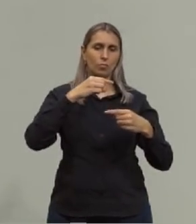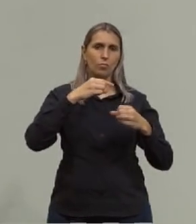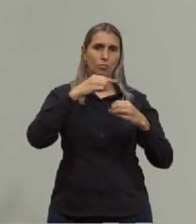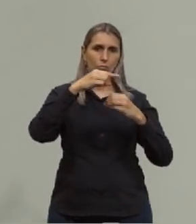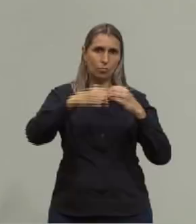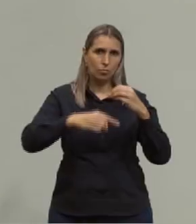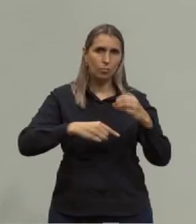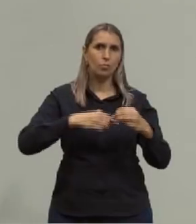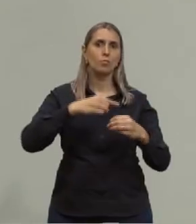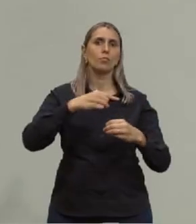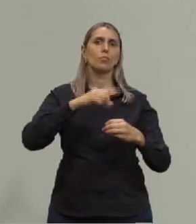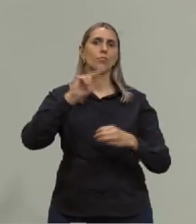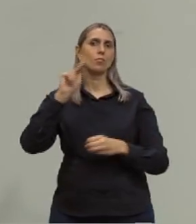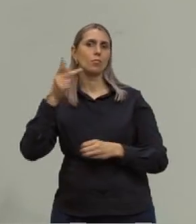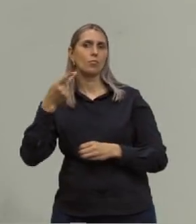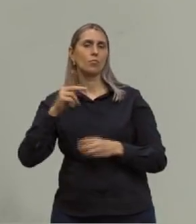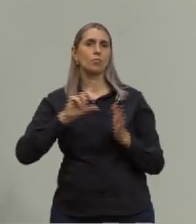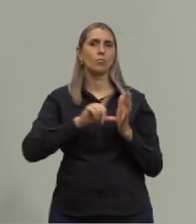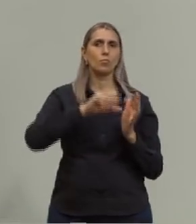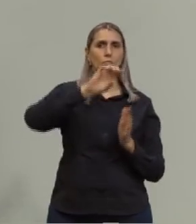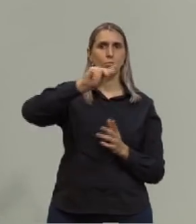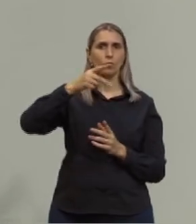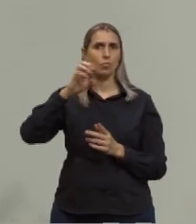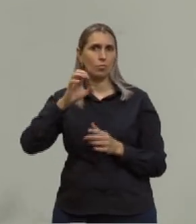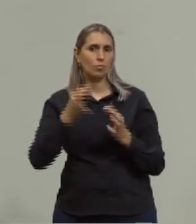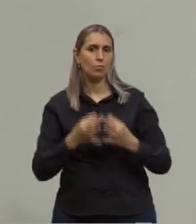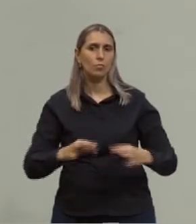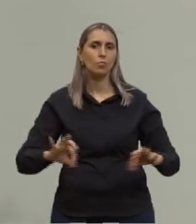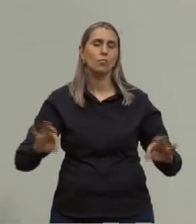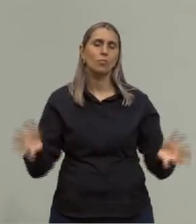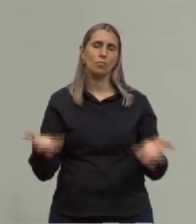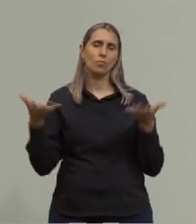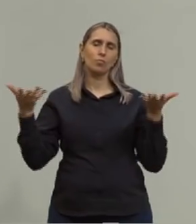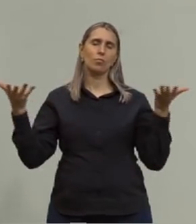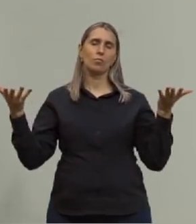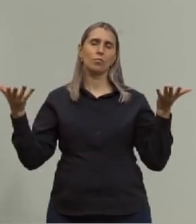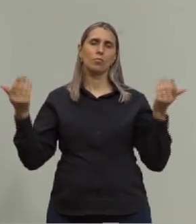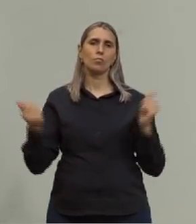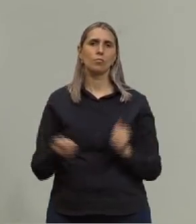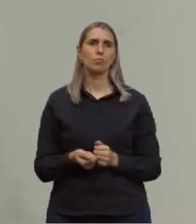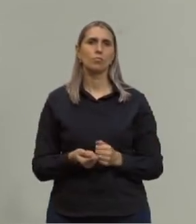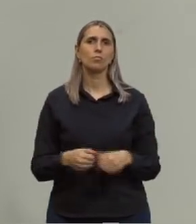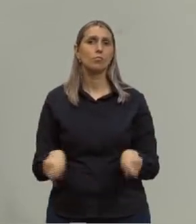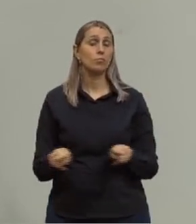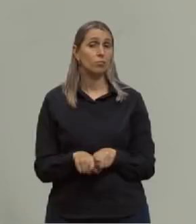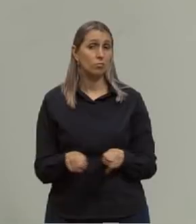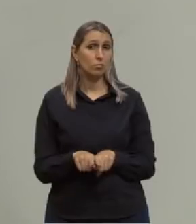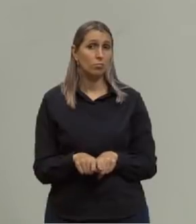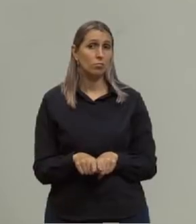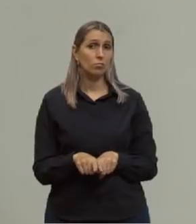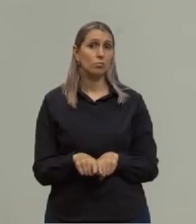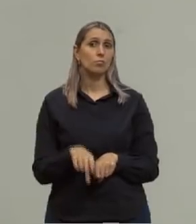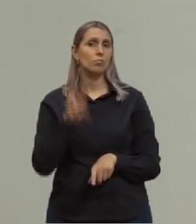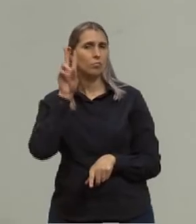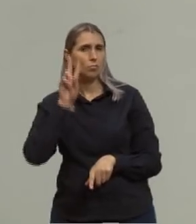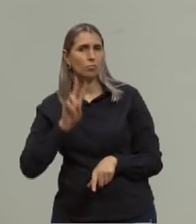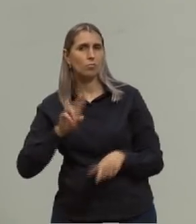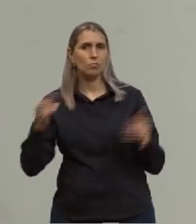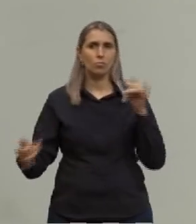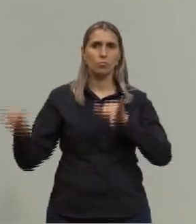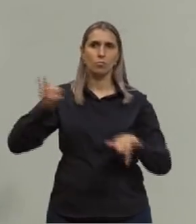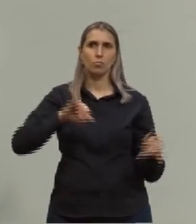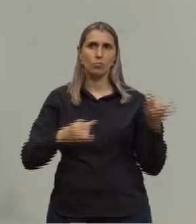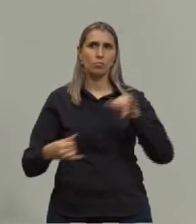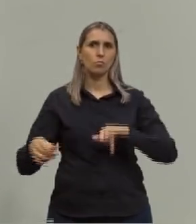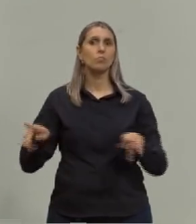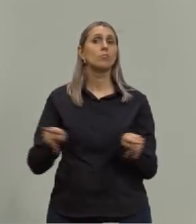depois hélio, que são os mais simples, mais leves, a gente poderia dizer assim, e vocês já devem ter visto isso em química,